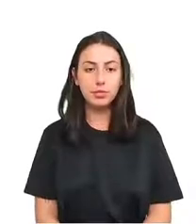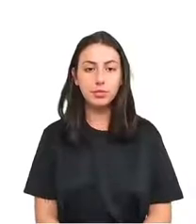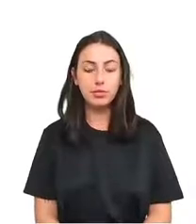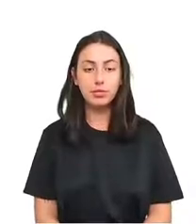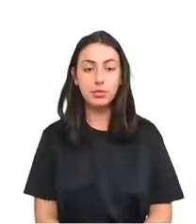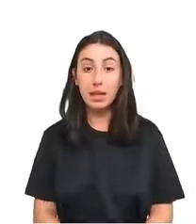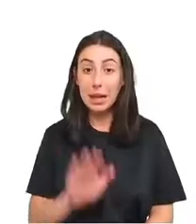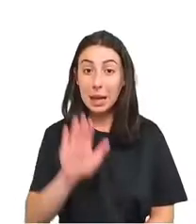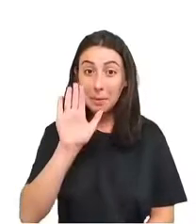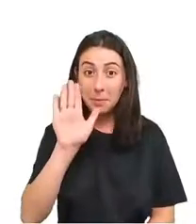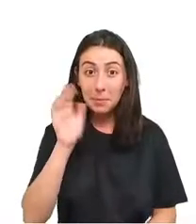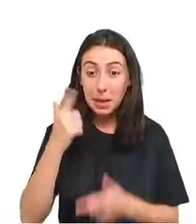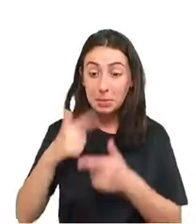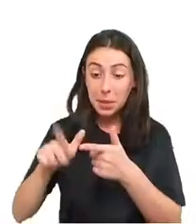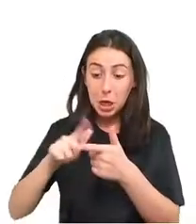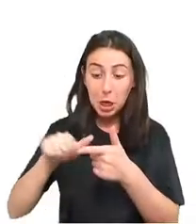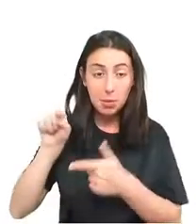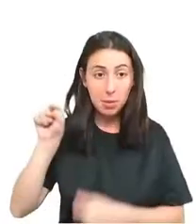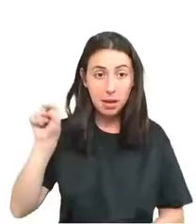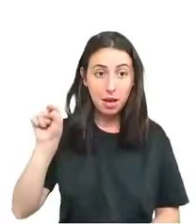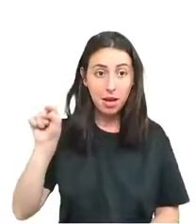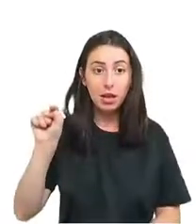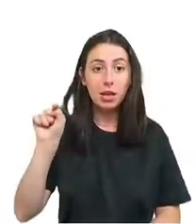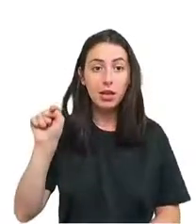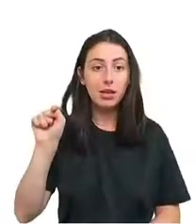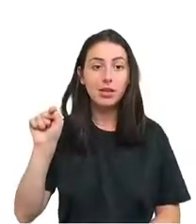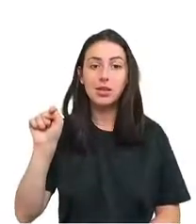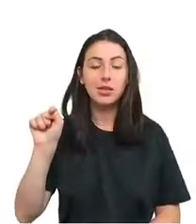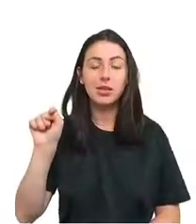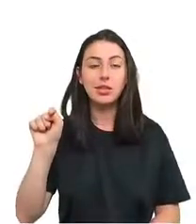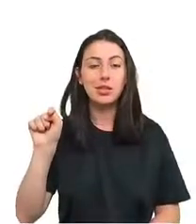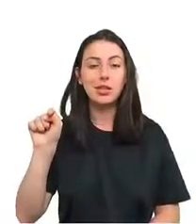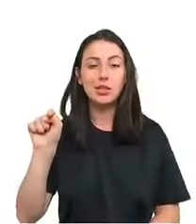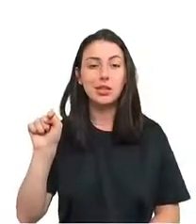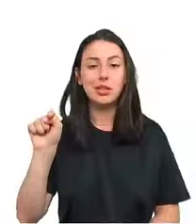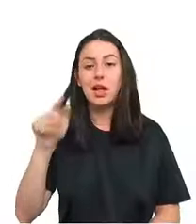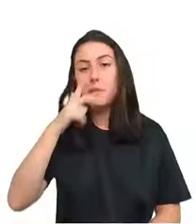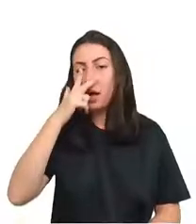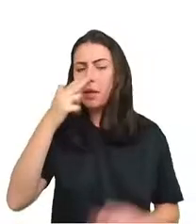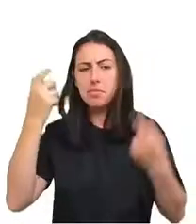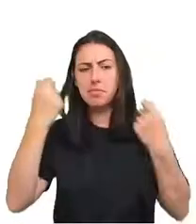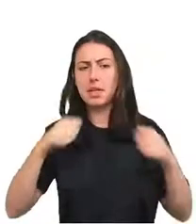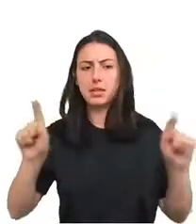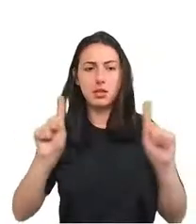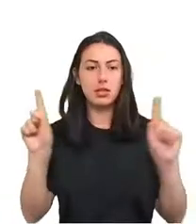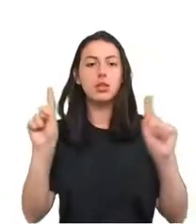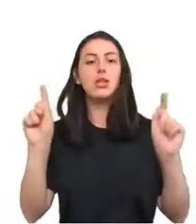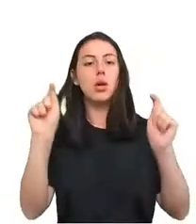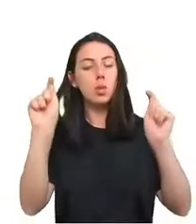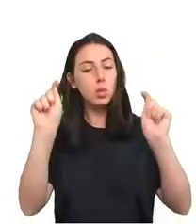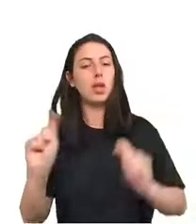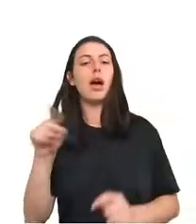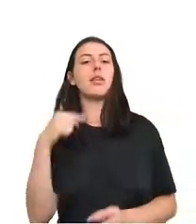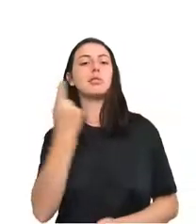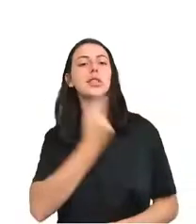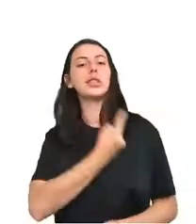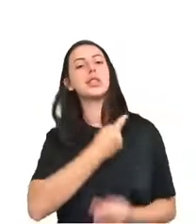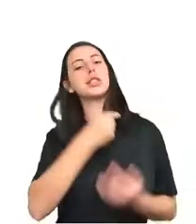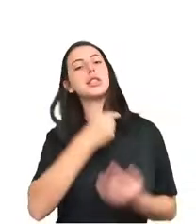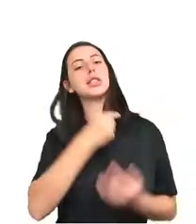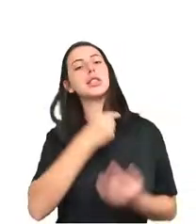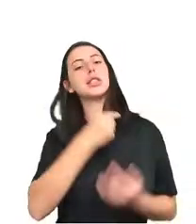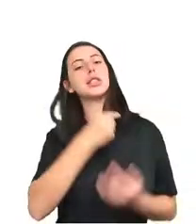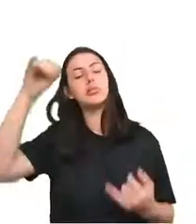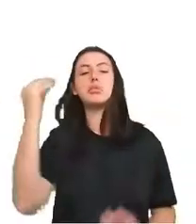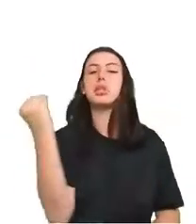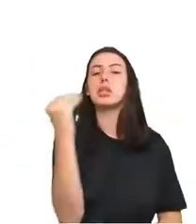para esse problema específico, isso não parece ser necessário. A gente poderia manualmente colocar uma linha ali e pronto. Mas as